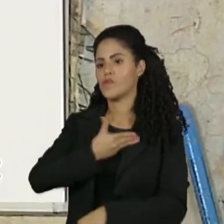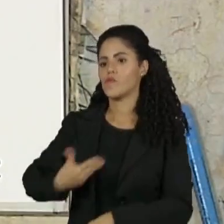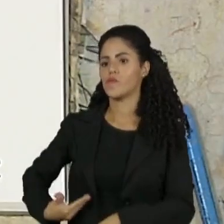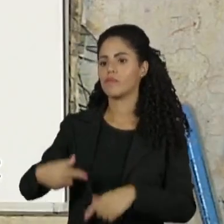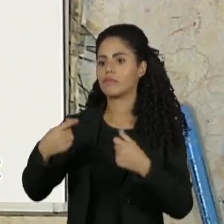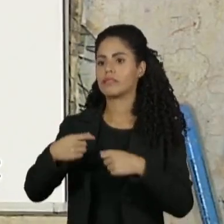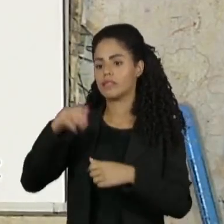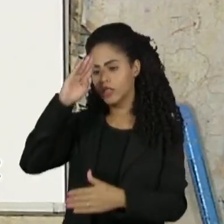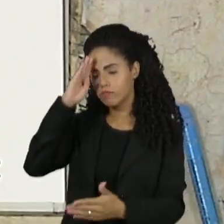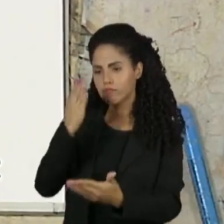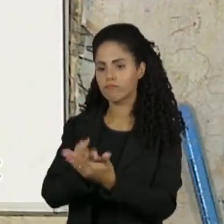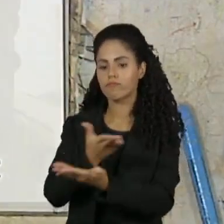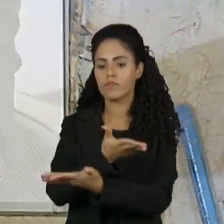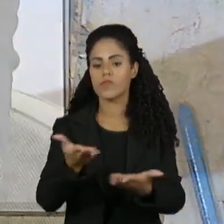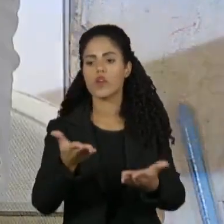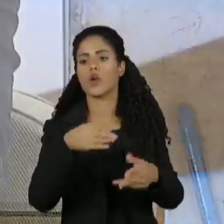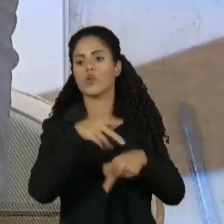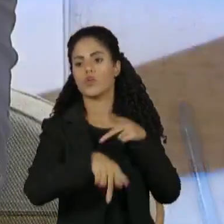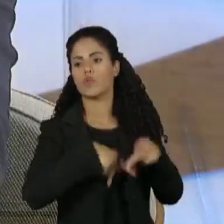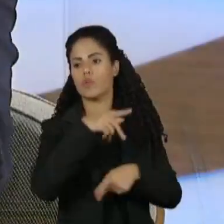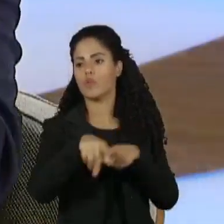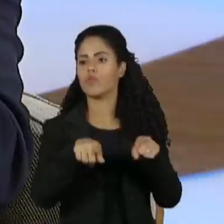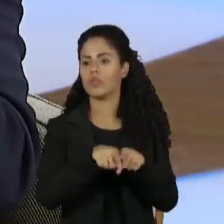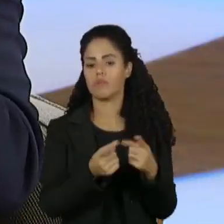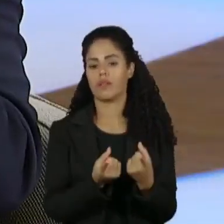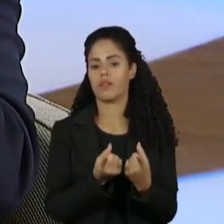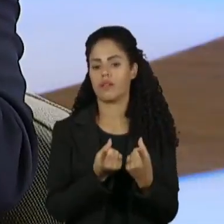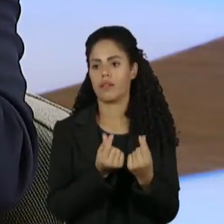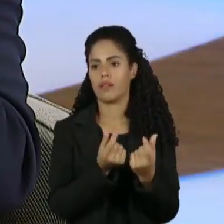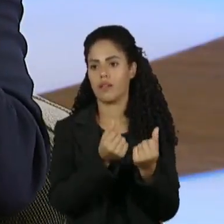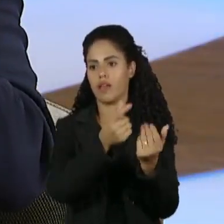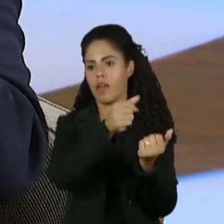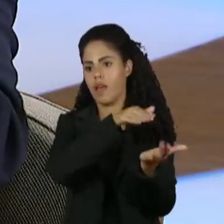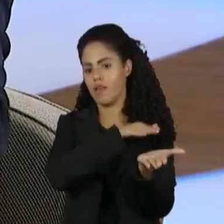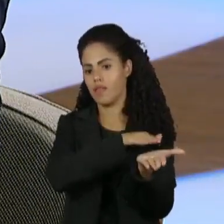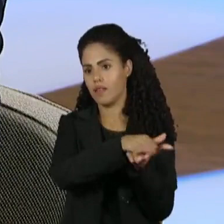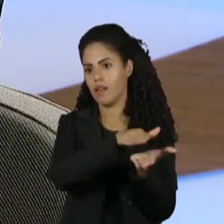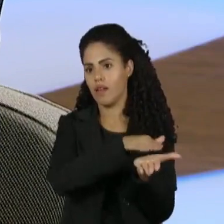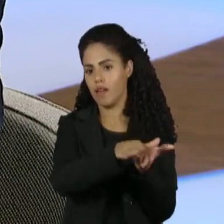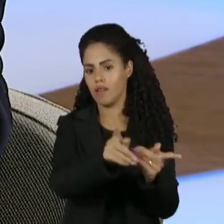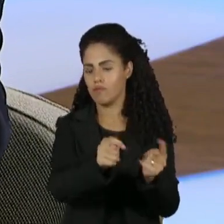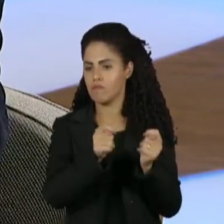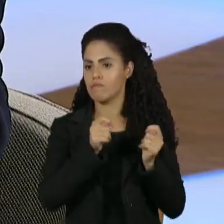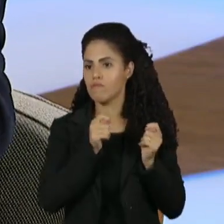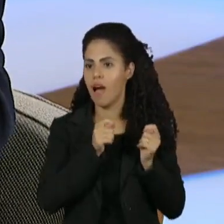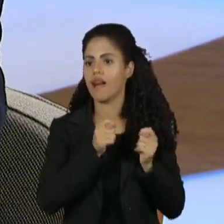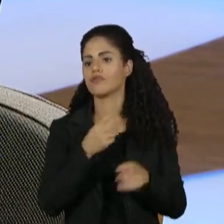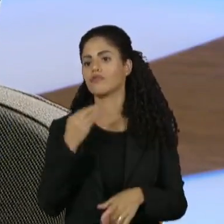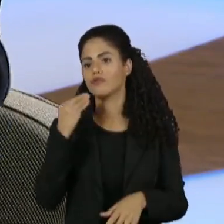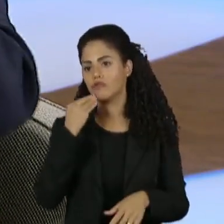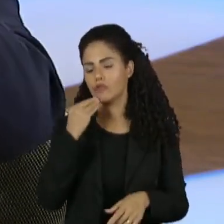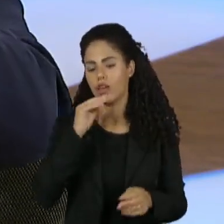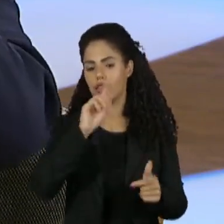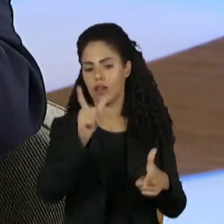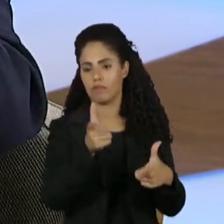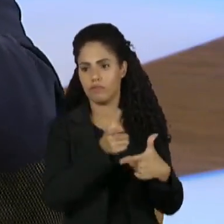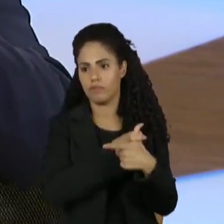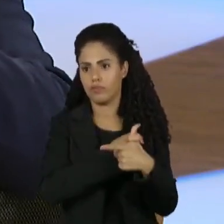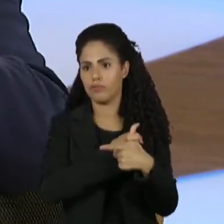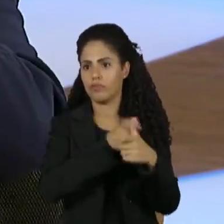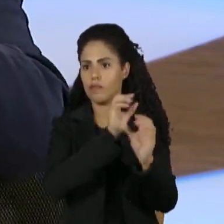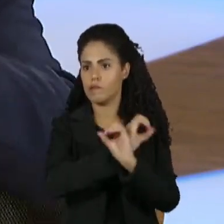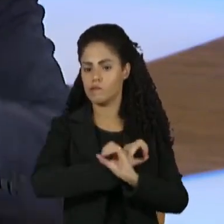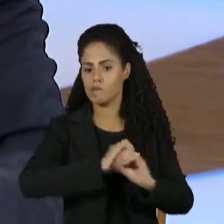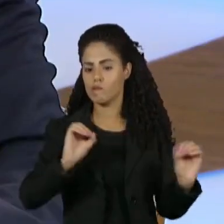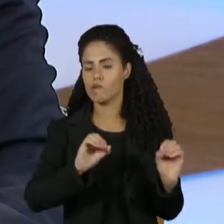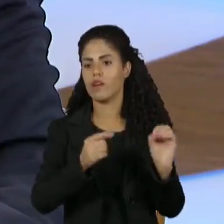confiança. E trabalhar na meta fiscal de buscar um equilíbrio do